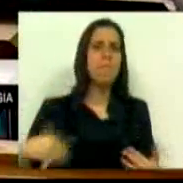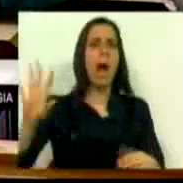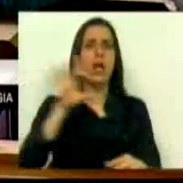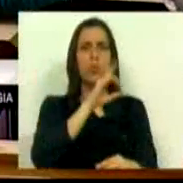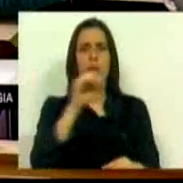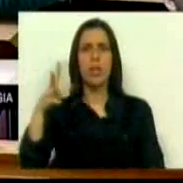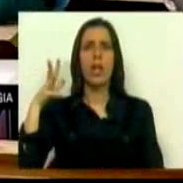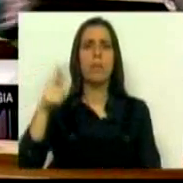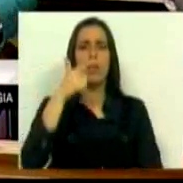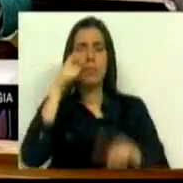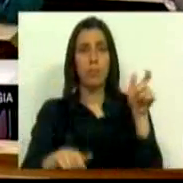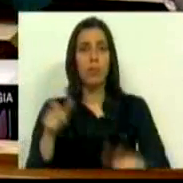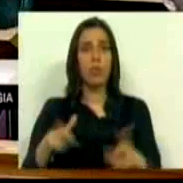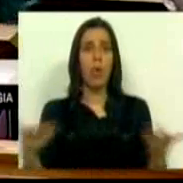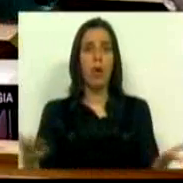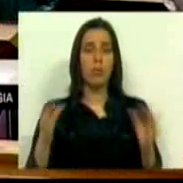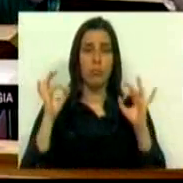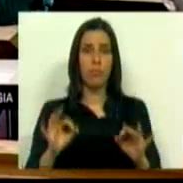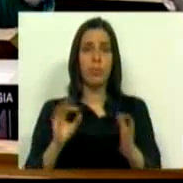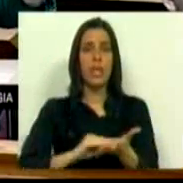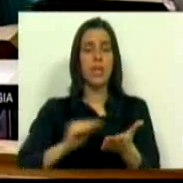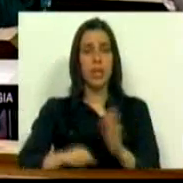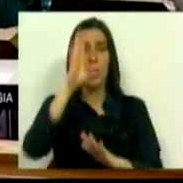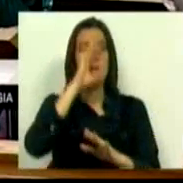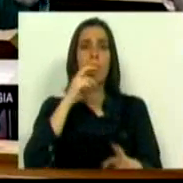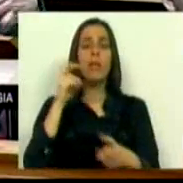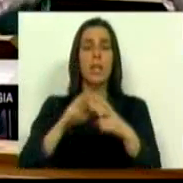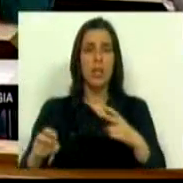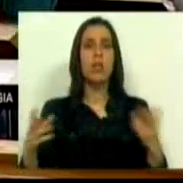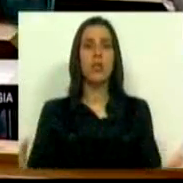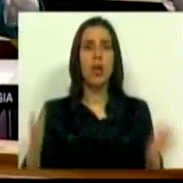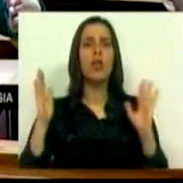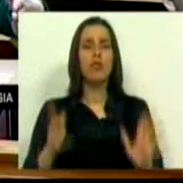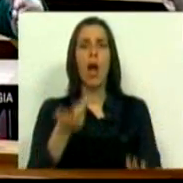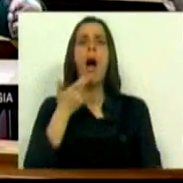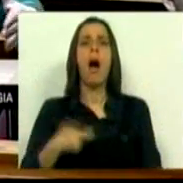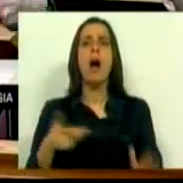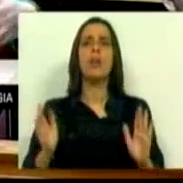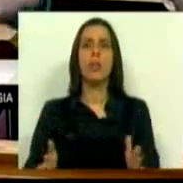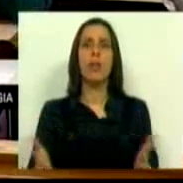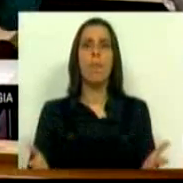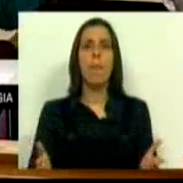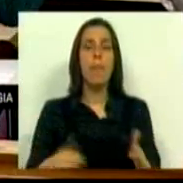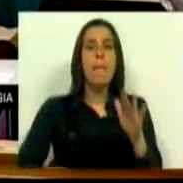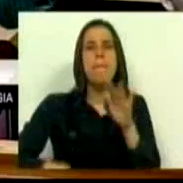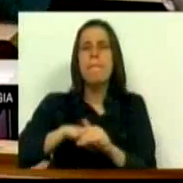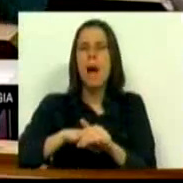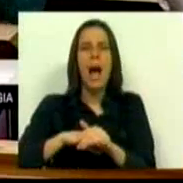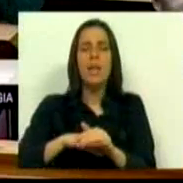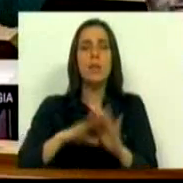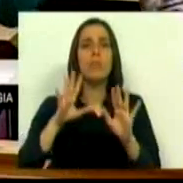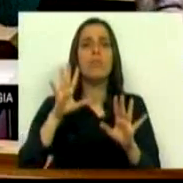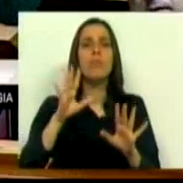mais do que 600 mil e o próprio Secretário de Estado da Energia já me respondeu que no máximo